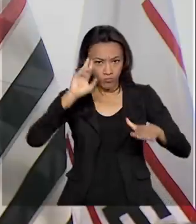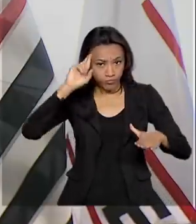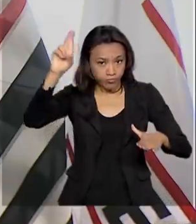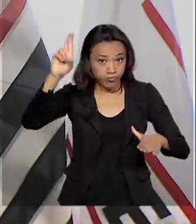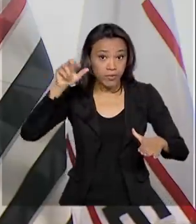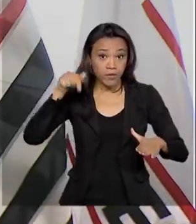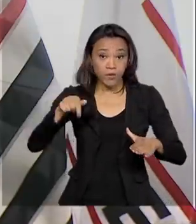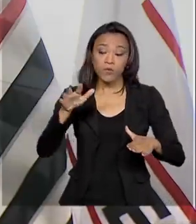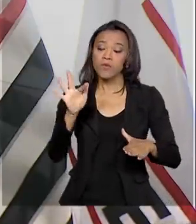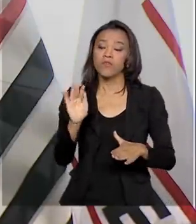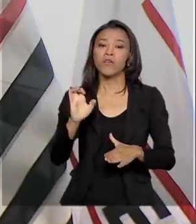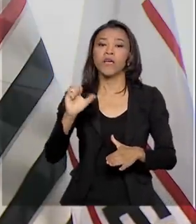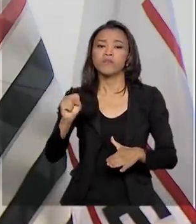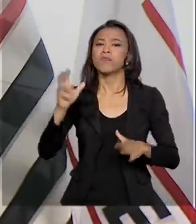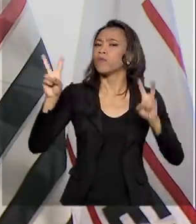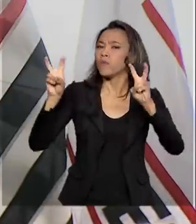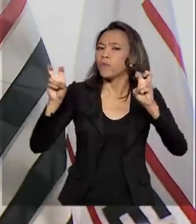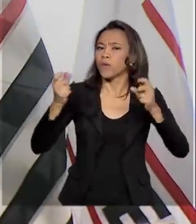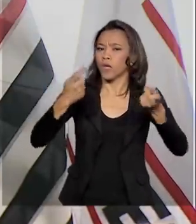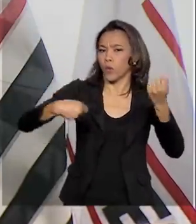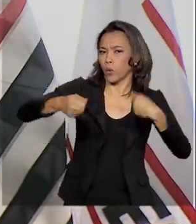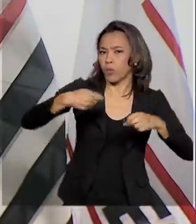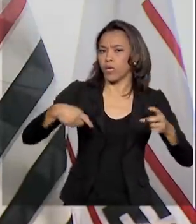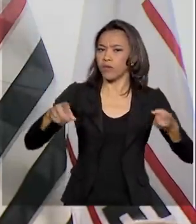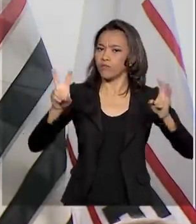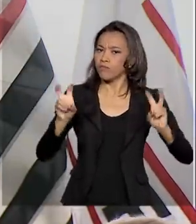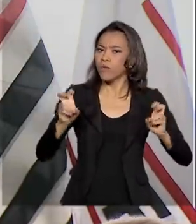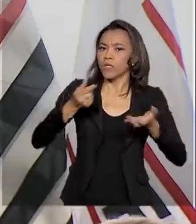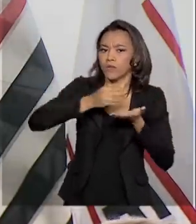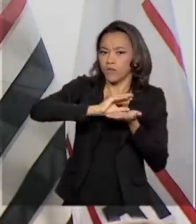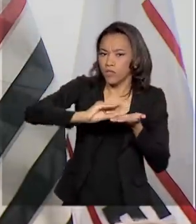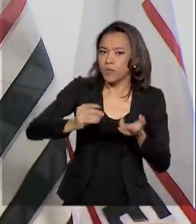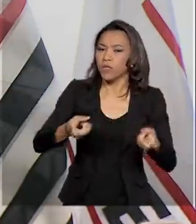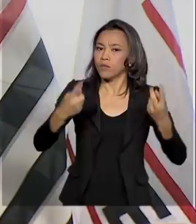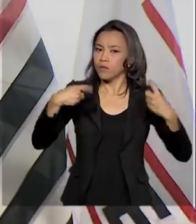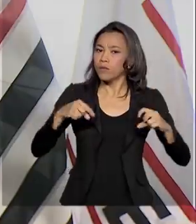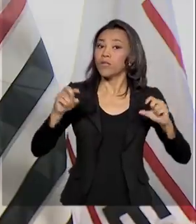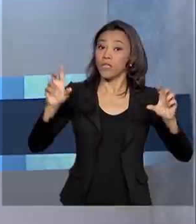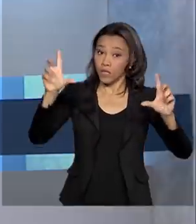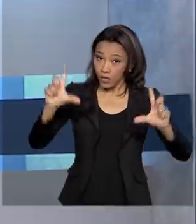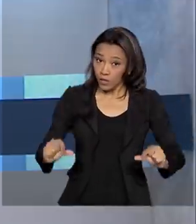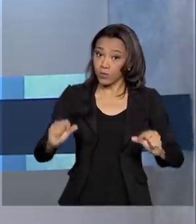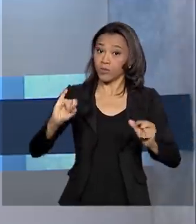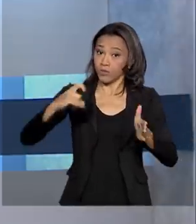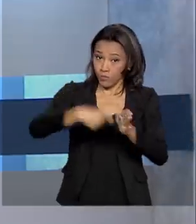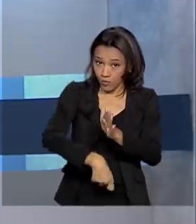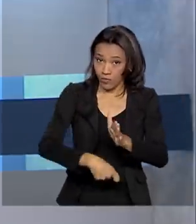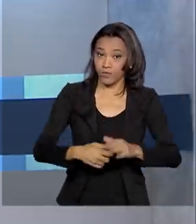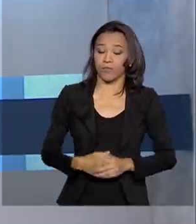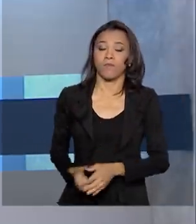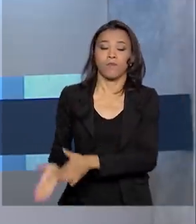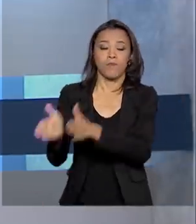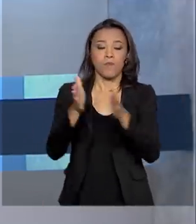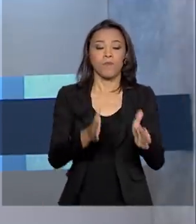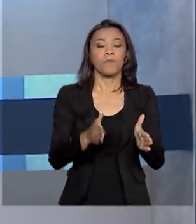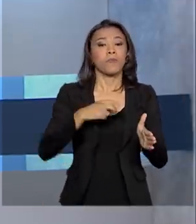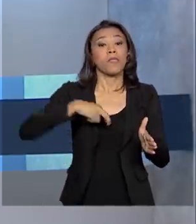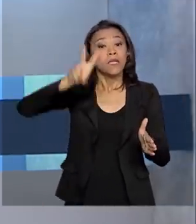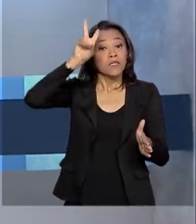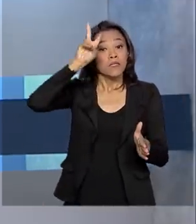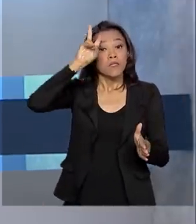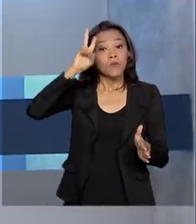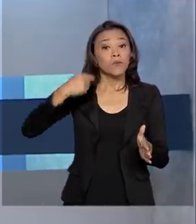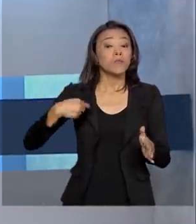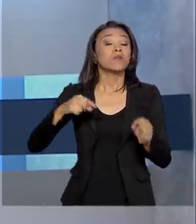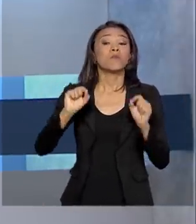Bolsonaro falou sobre economia, investimentos e redução de impostos. Nesta segunda-feira, teve